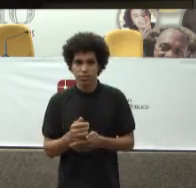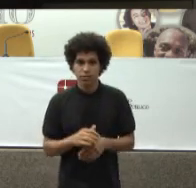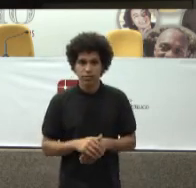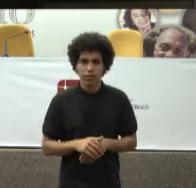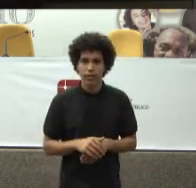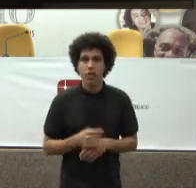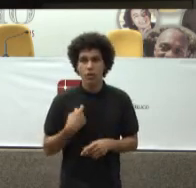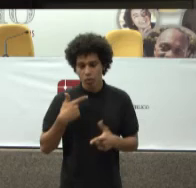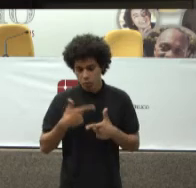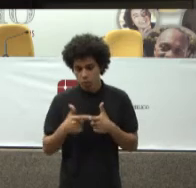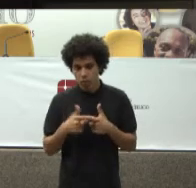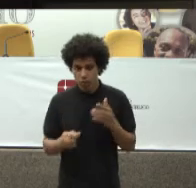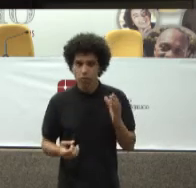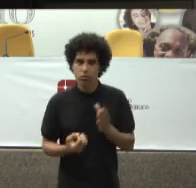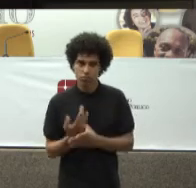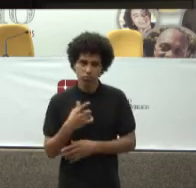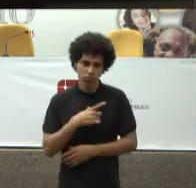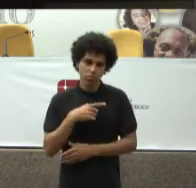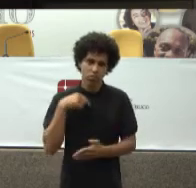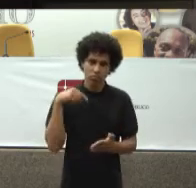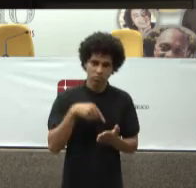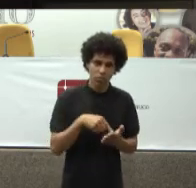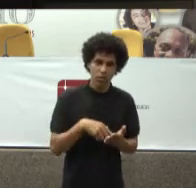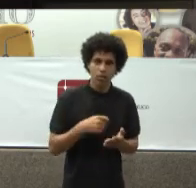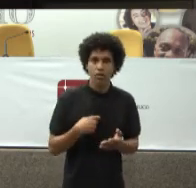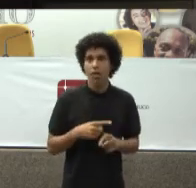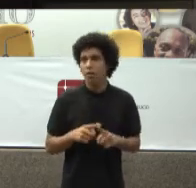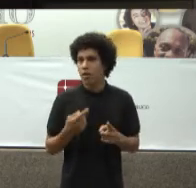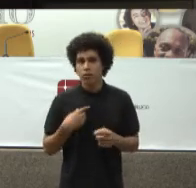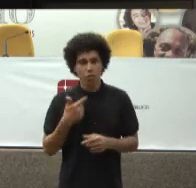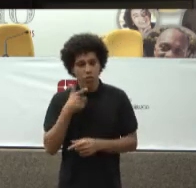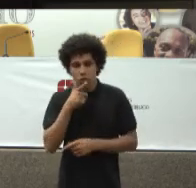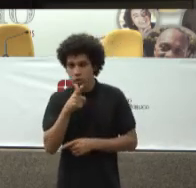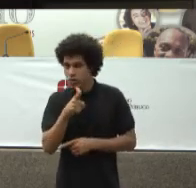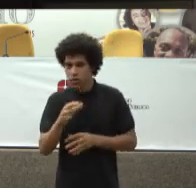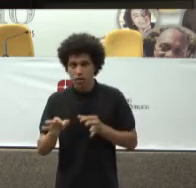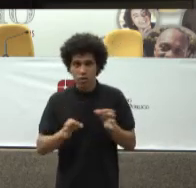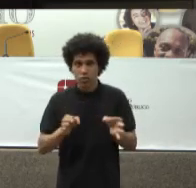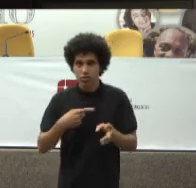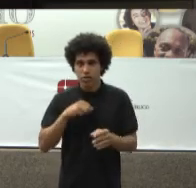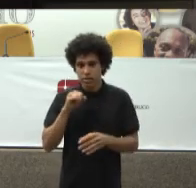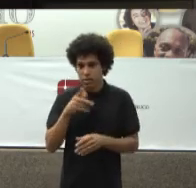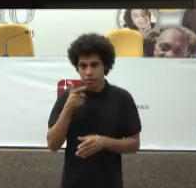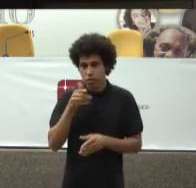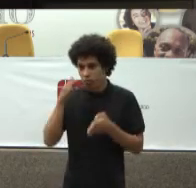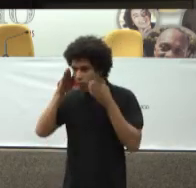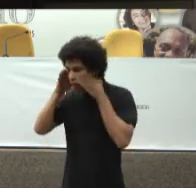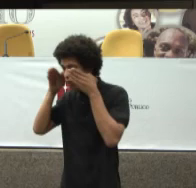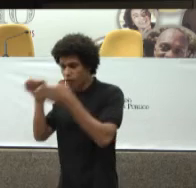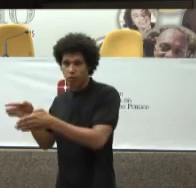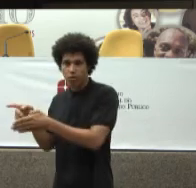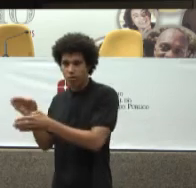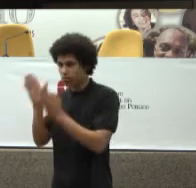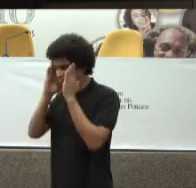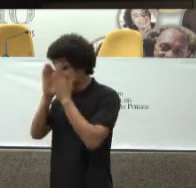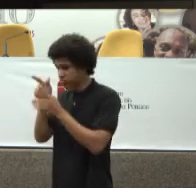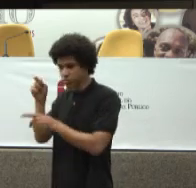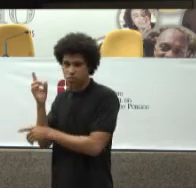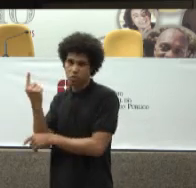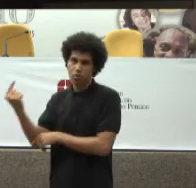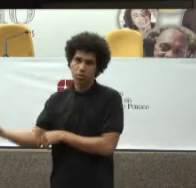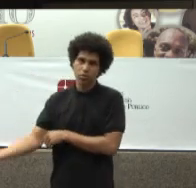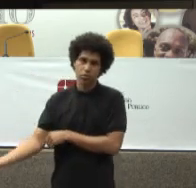várias situações A judicialização é justa Mas nós não vamos Conseguir resolvê-la Se nós só dermos foco Para a judicialização Da assistência